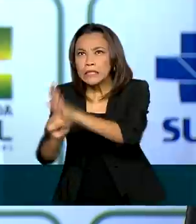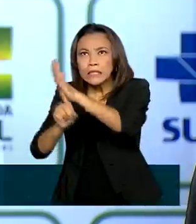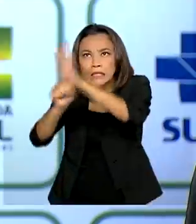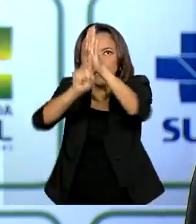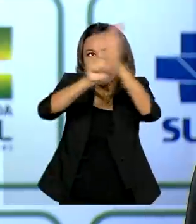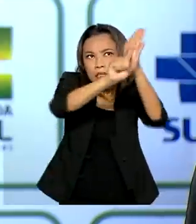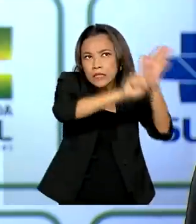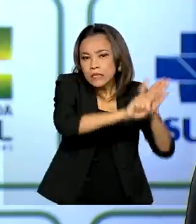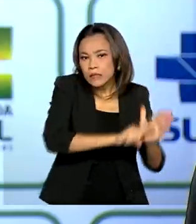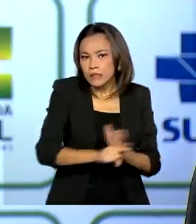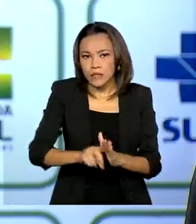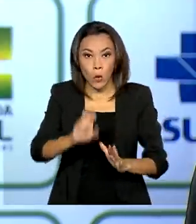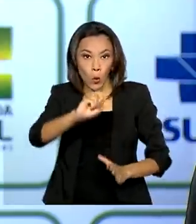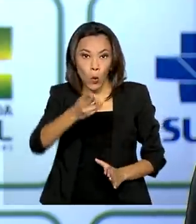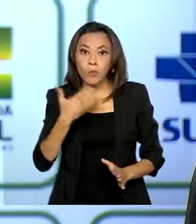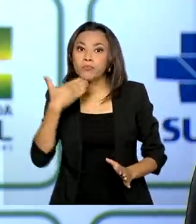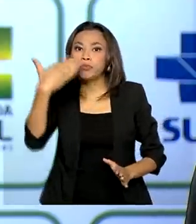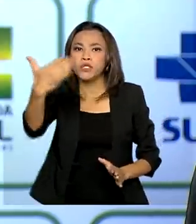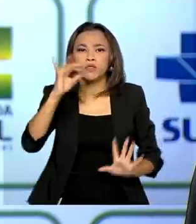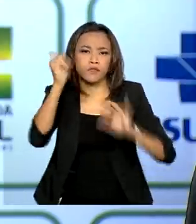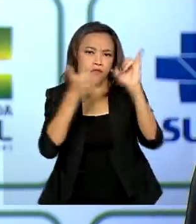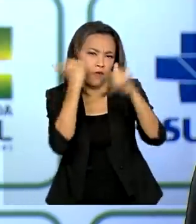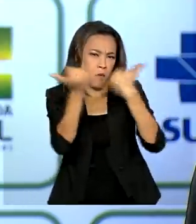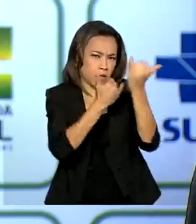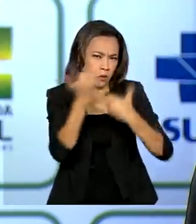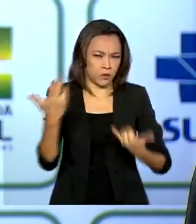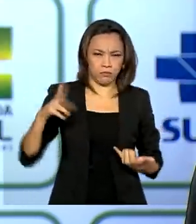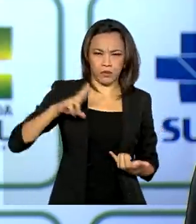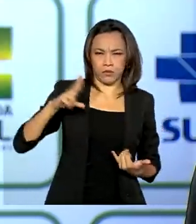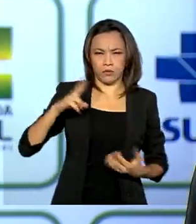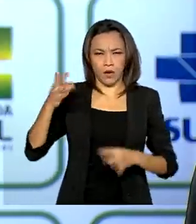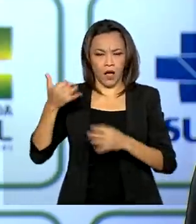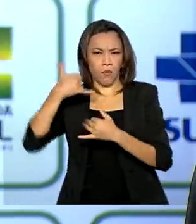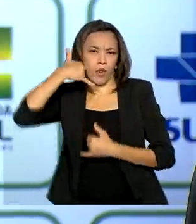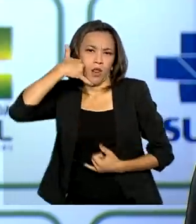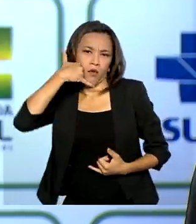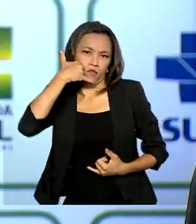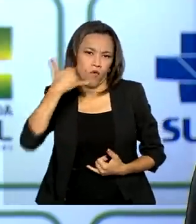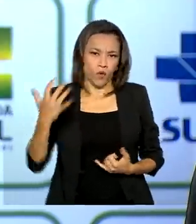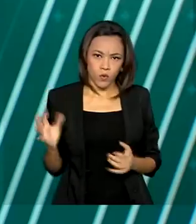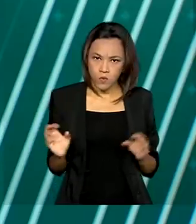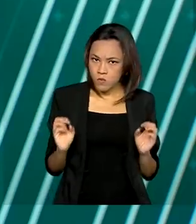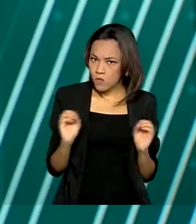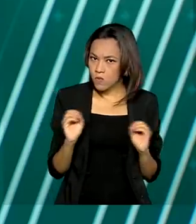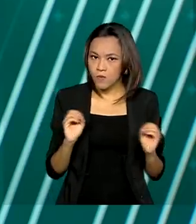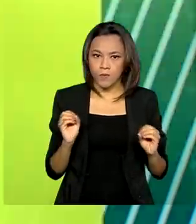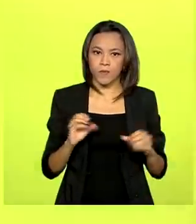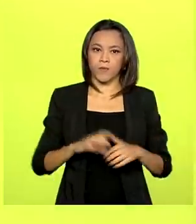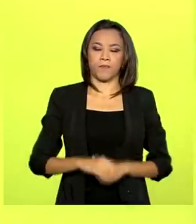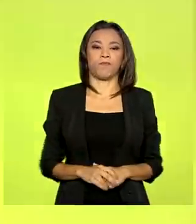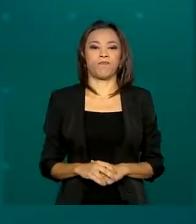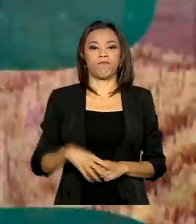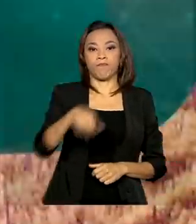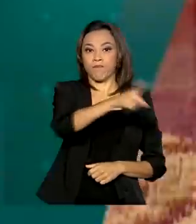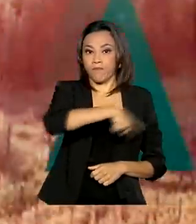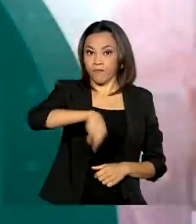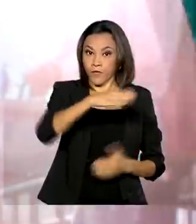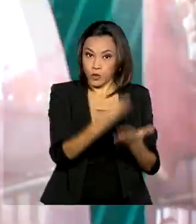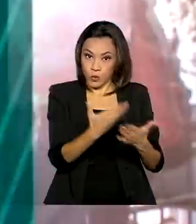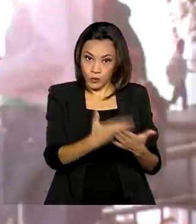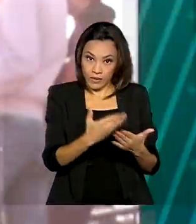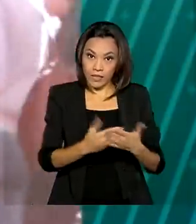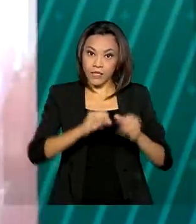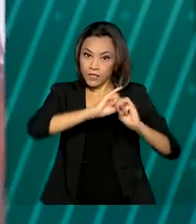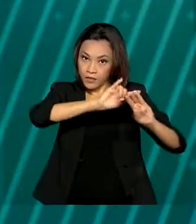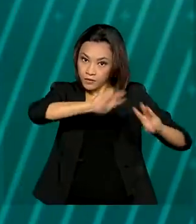solicita dados particulares via telefone aos usuários do SUS. Estudantes judaicos e